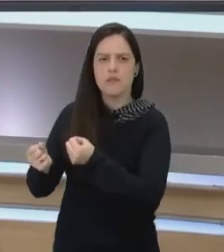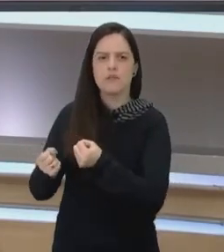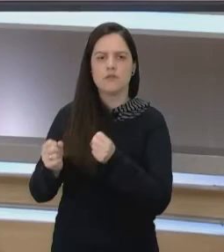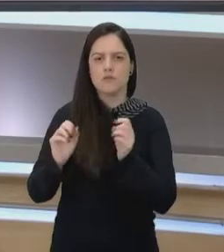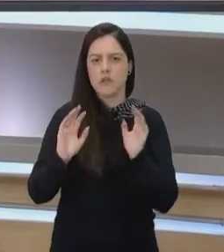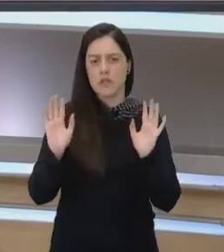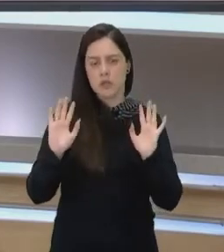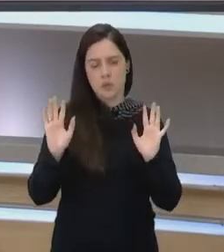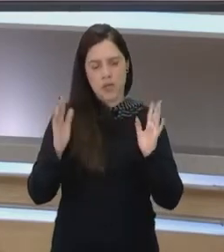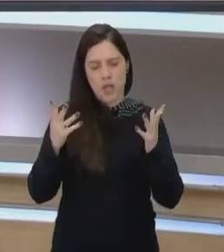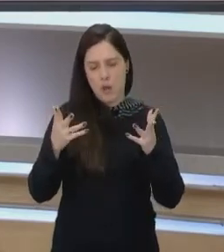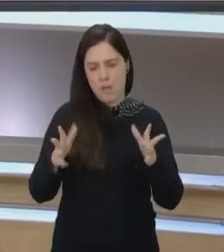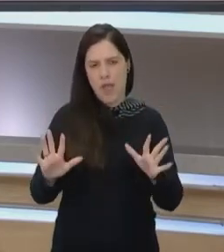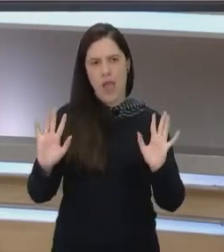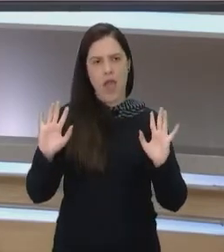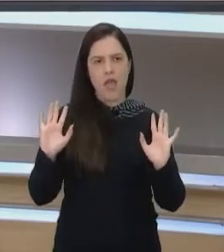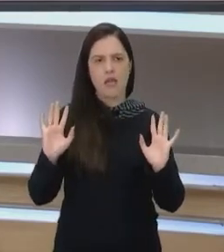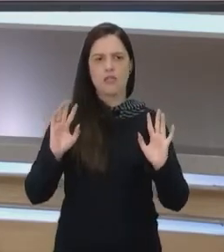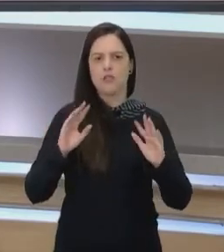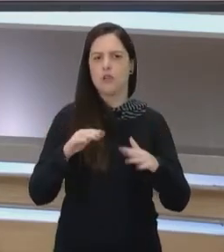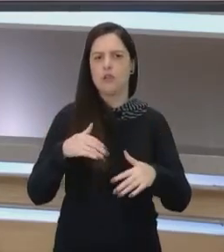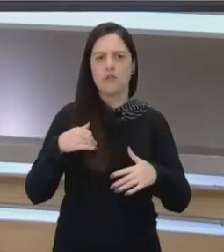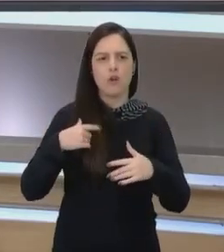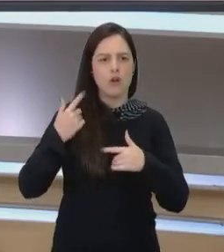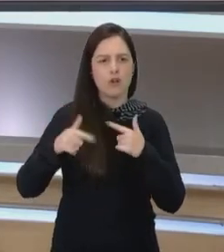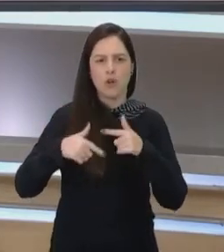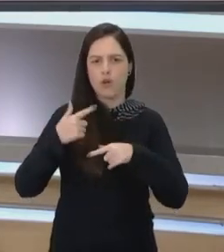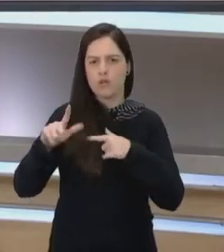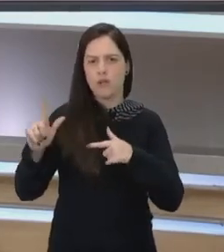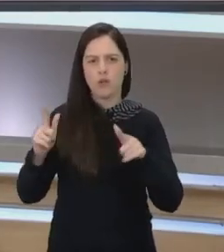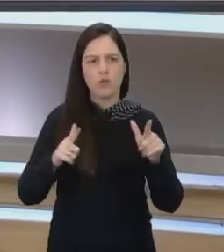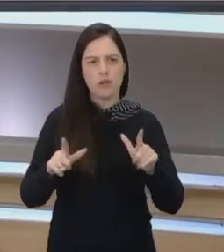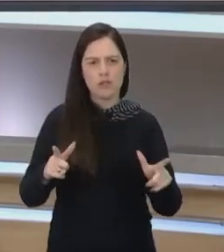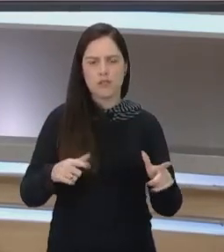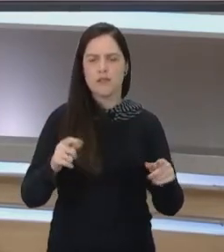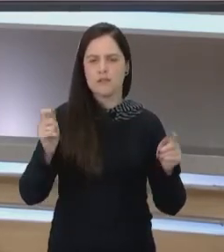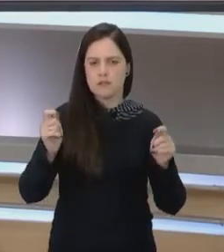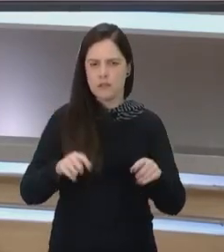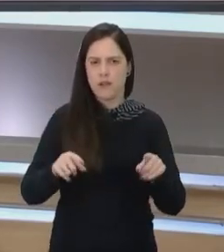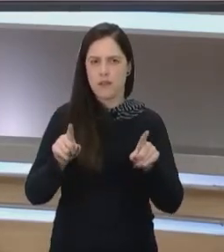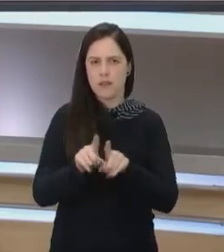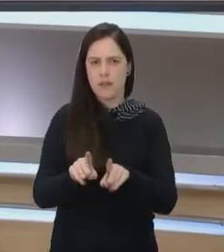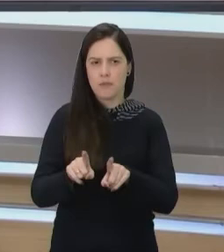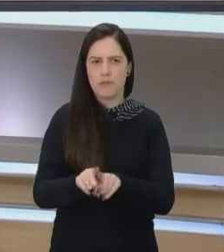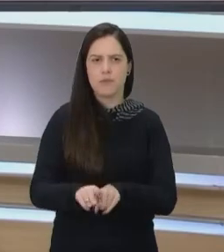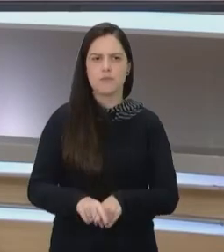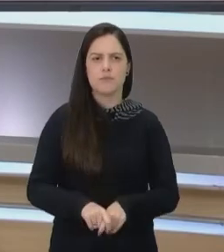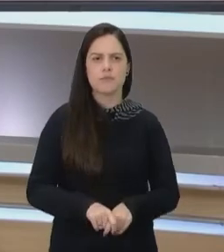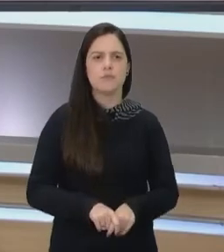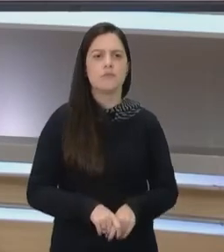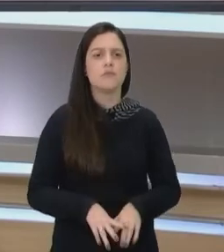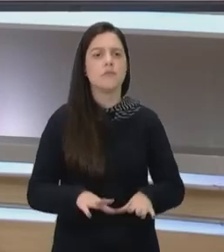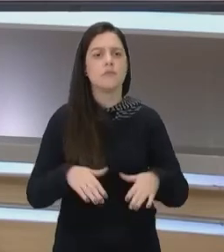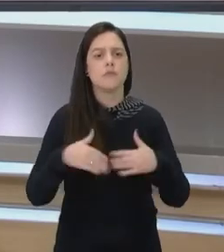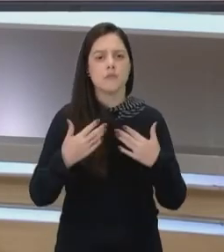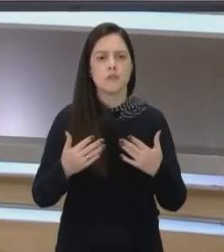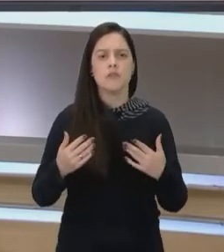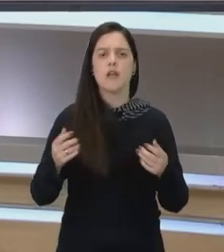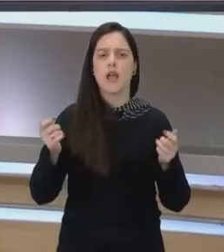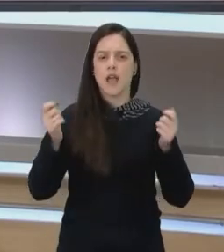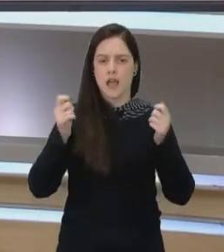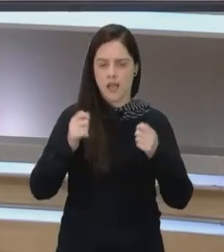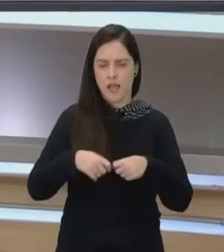não quero mais, fora as horas, horas e horas que elas permanecem nas delegacias para serem atendidas. Então, muitas acabam